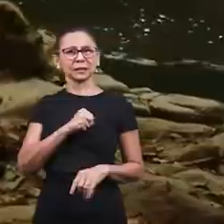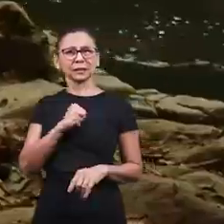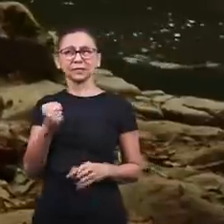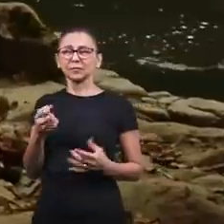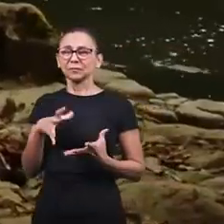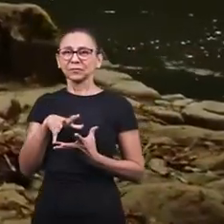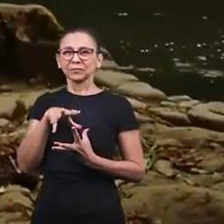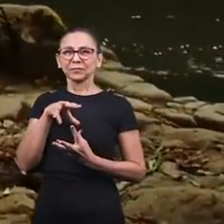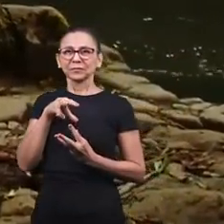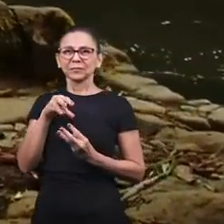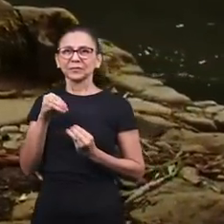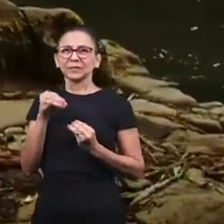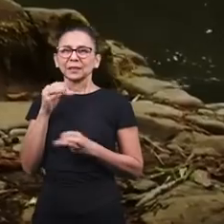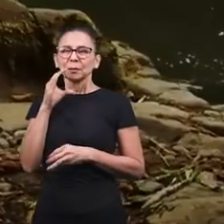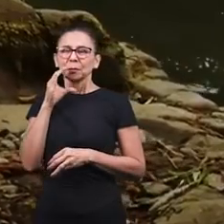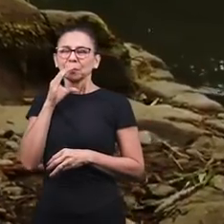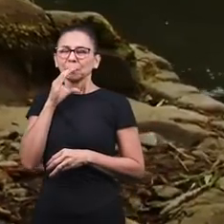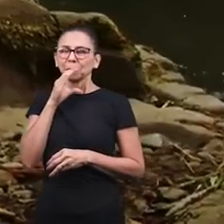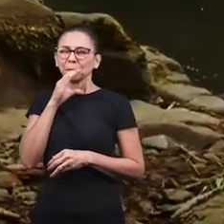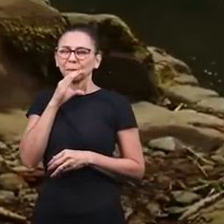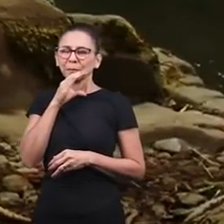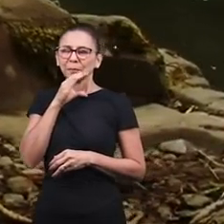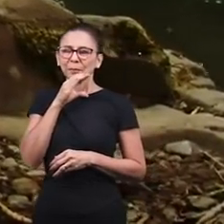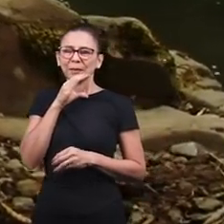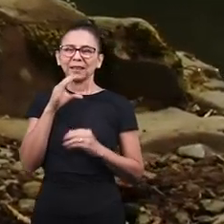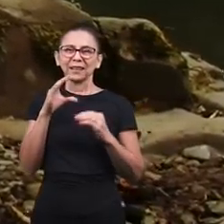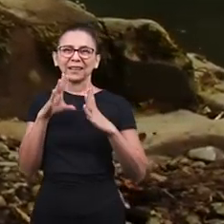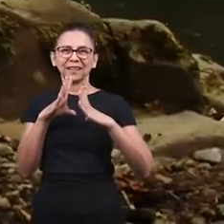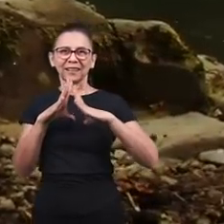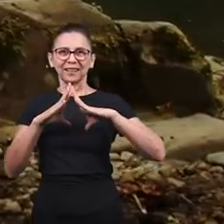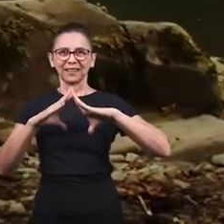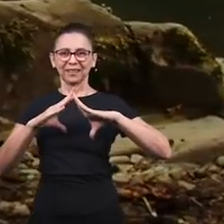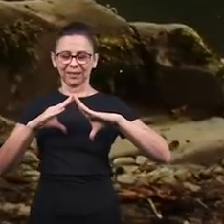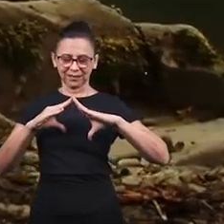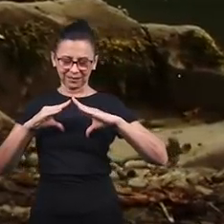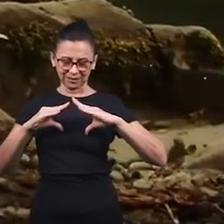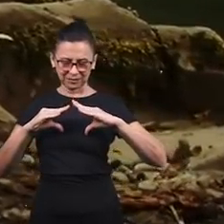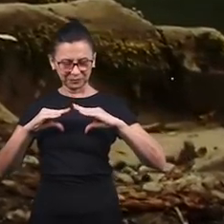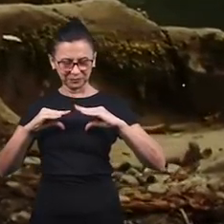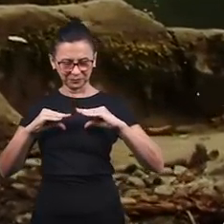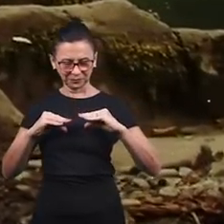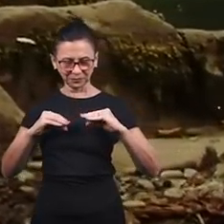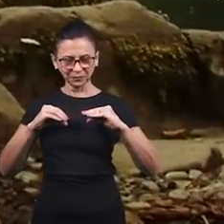Amor que aquece a alma